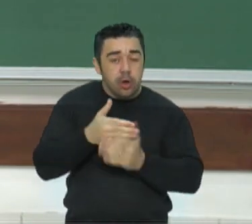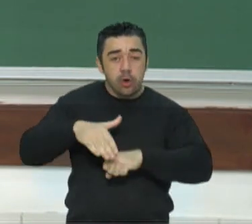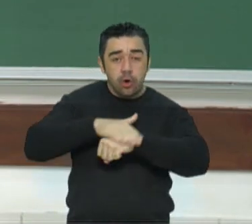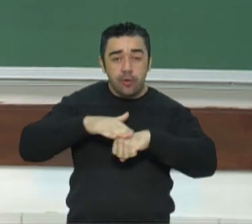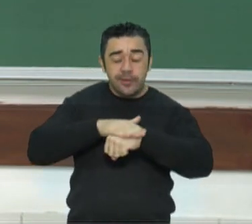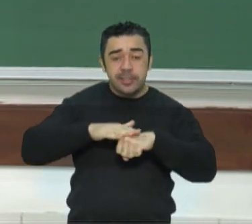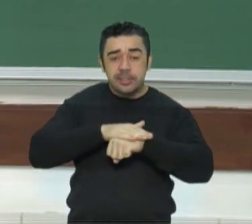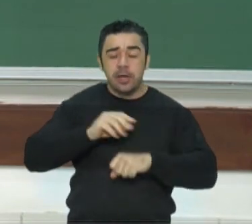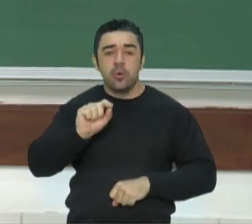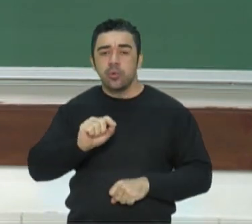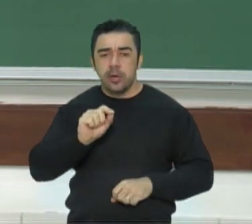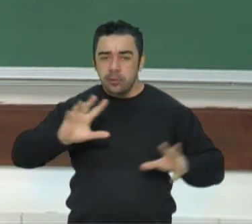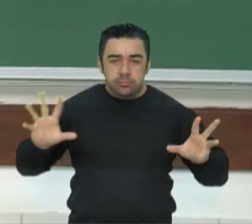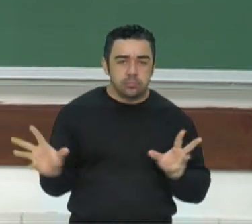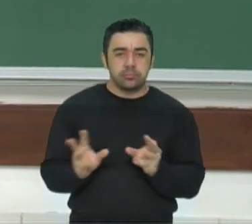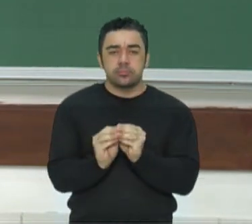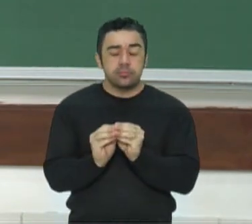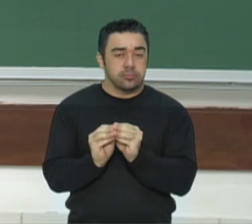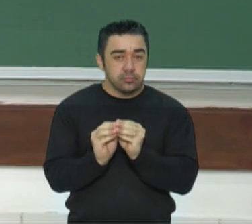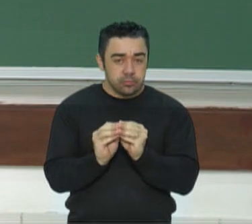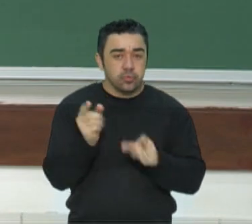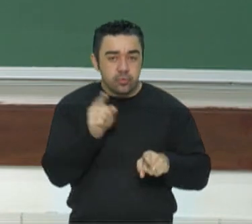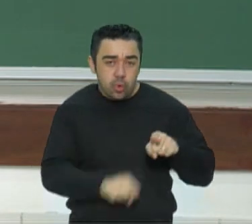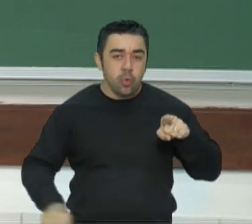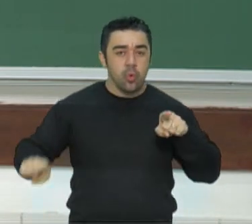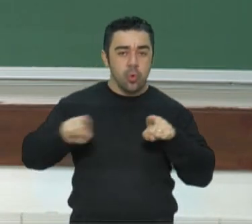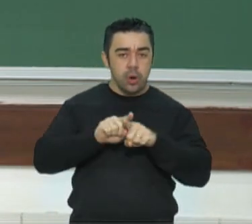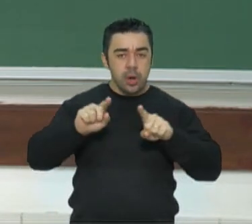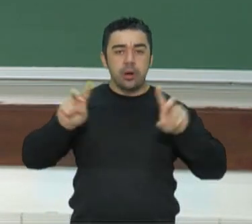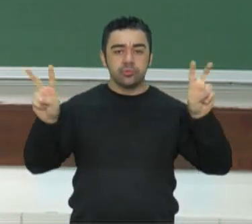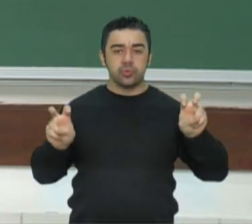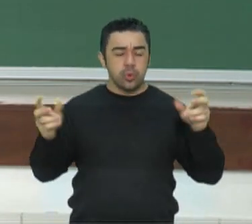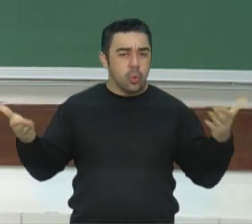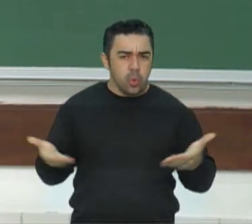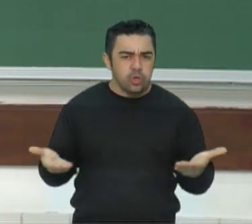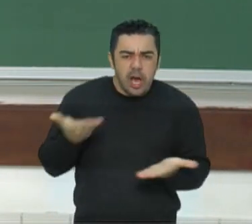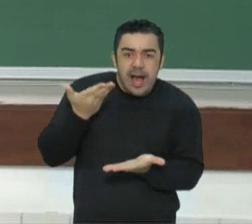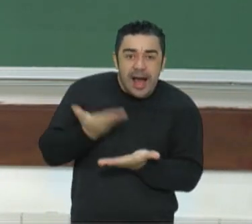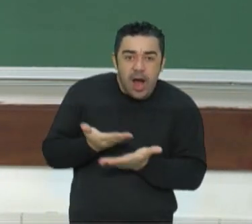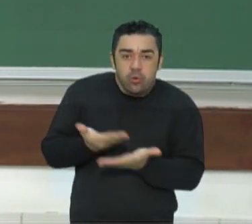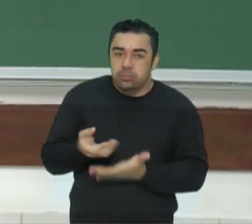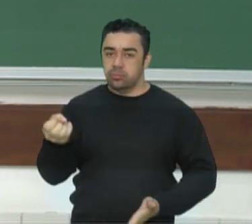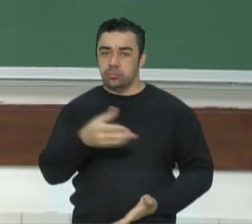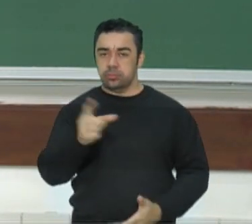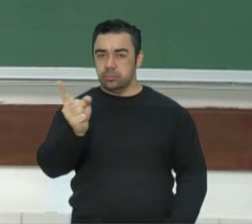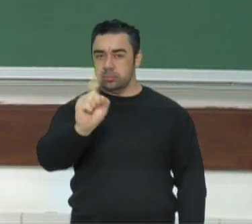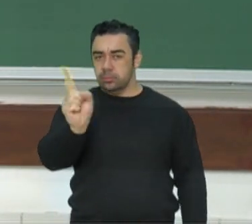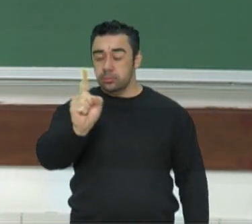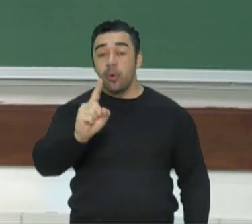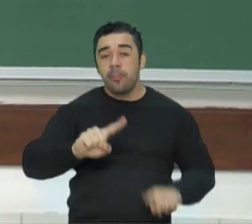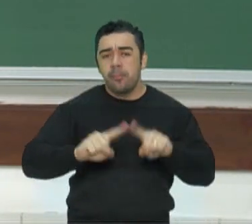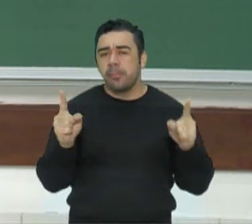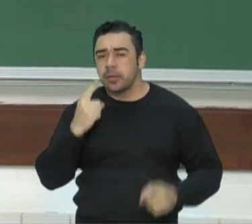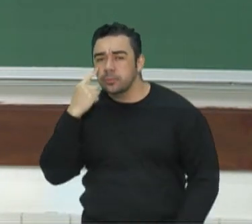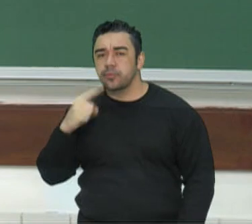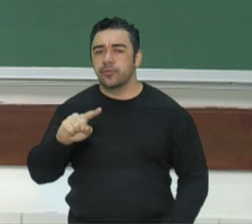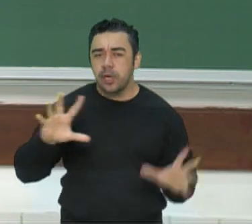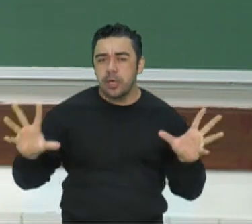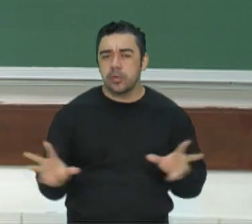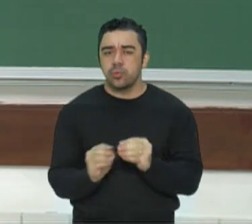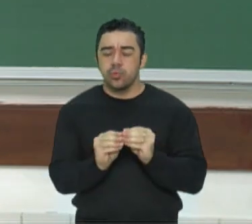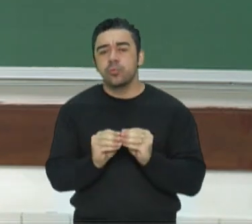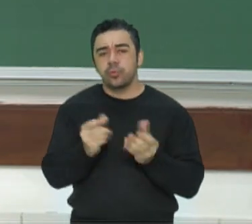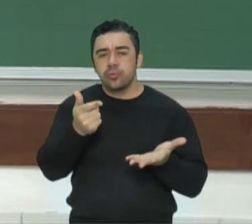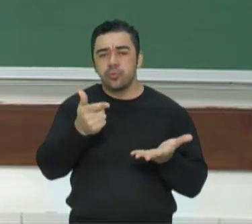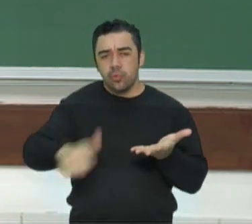retomada de assuntos. Então, hoje não tem aula inédita, mas tem uma revisão. Vamos ter